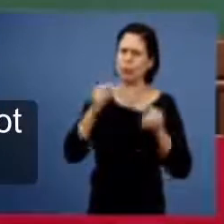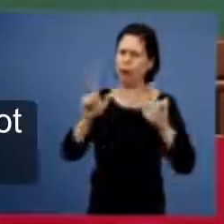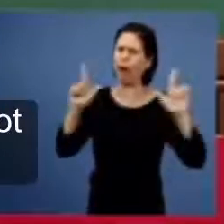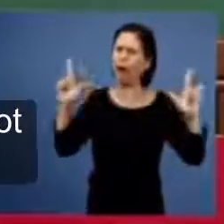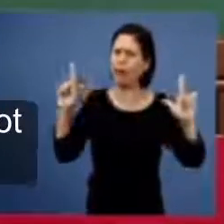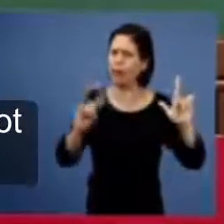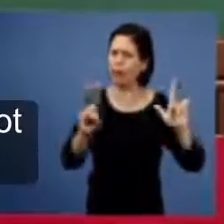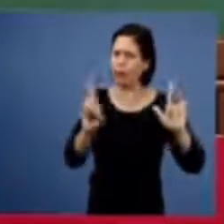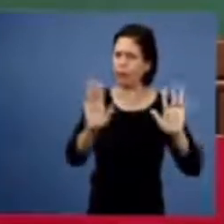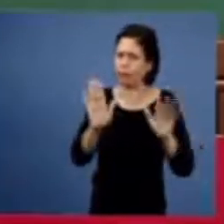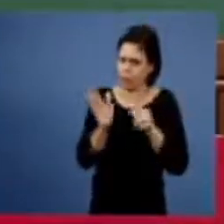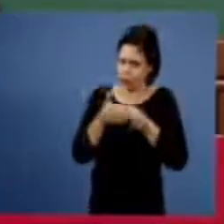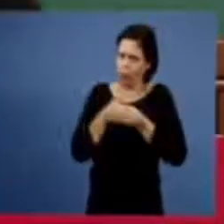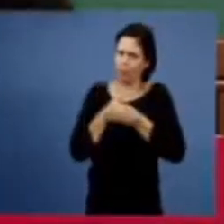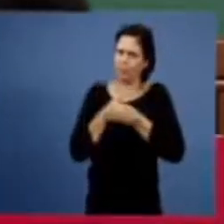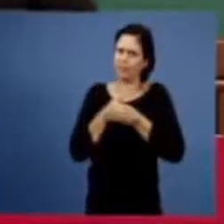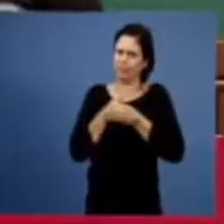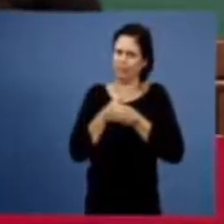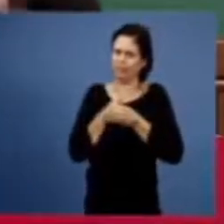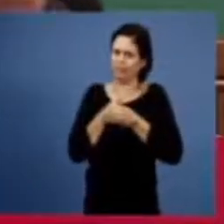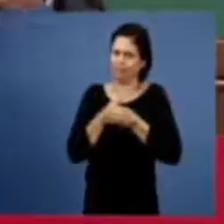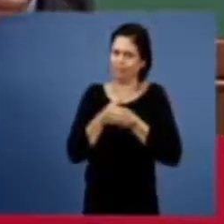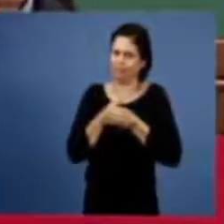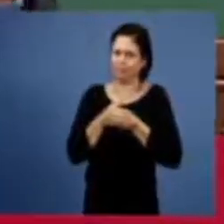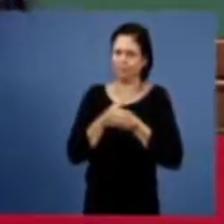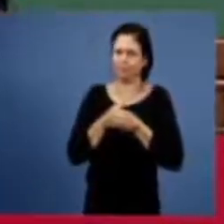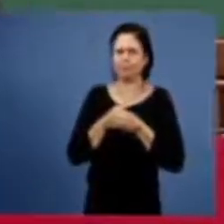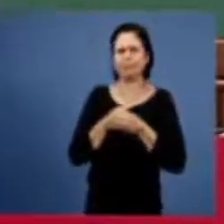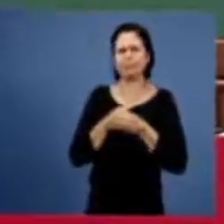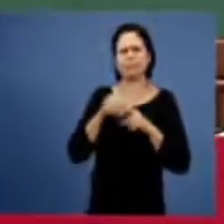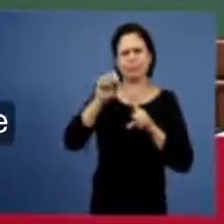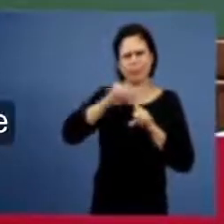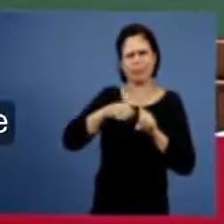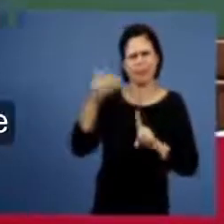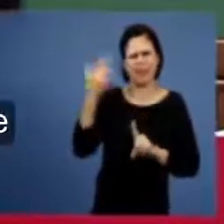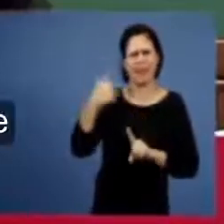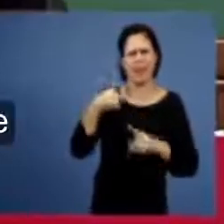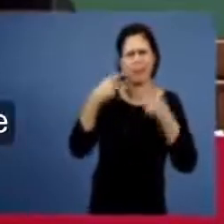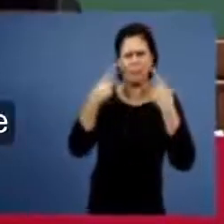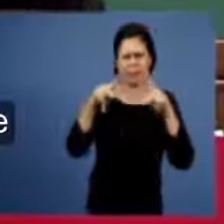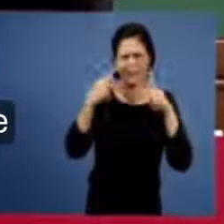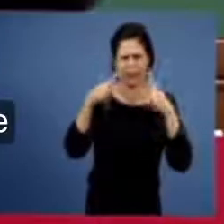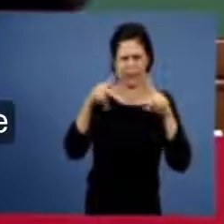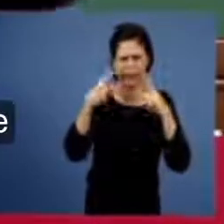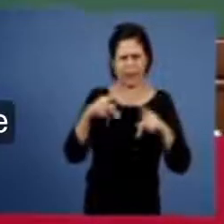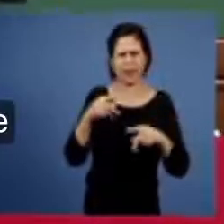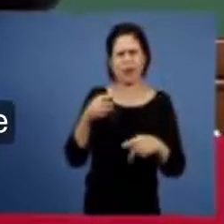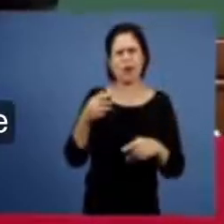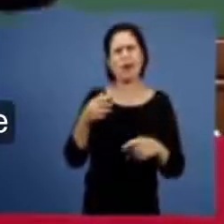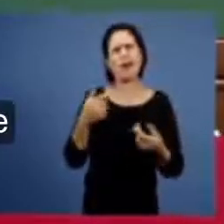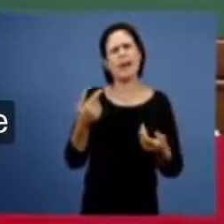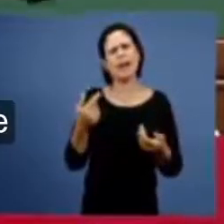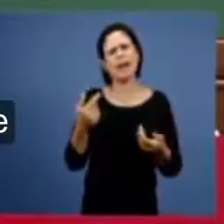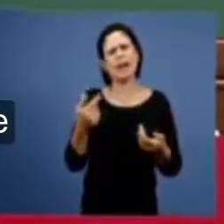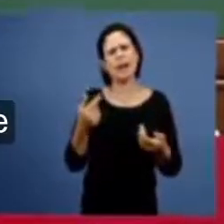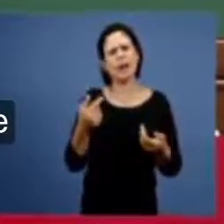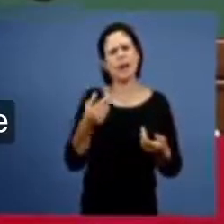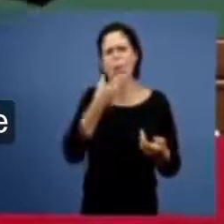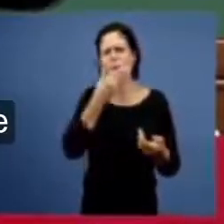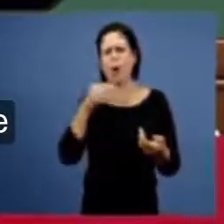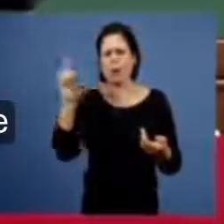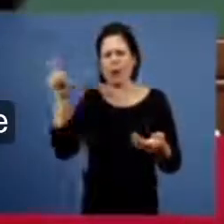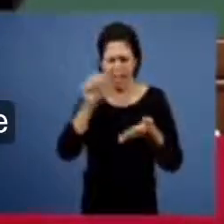revelação porque a revelação não é sua há dias atrás eu peguei um escrito de um cidadão então ele começou a botar começou a anotar as